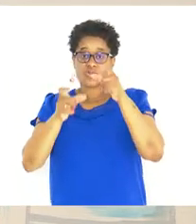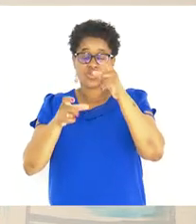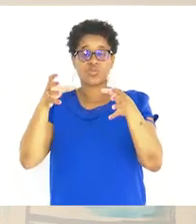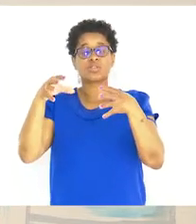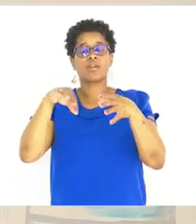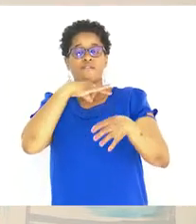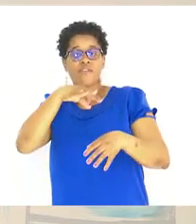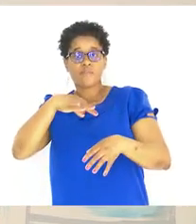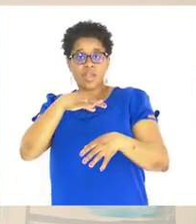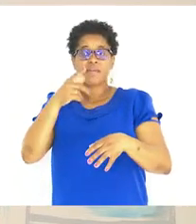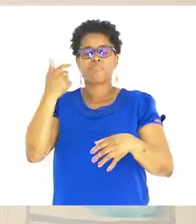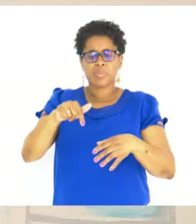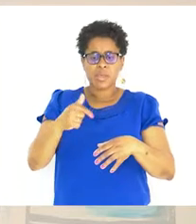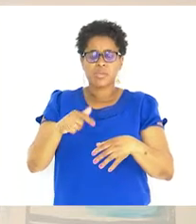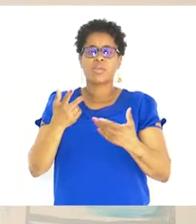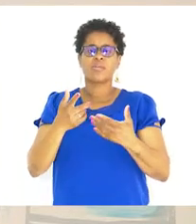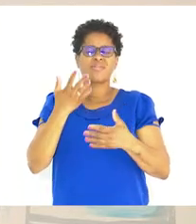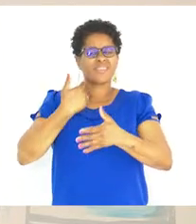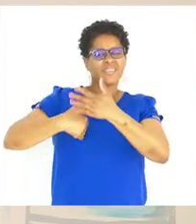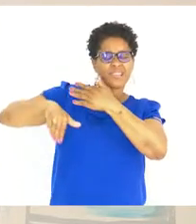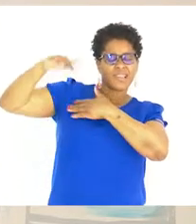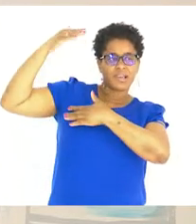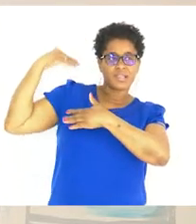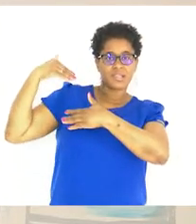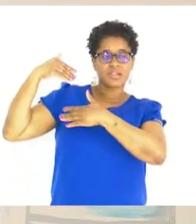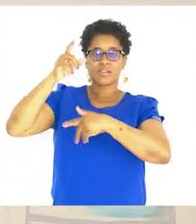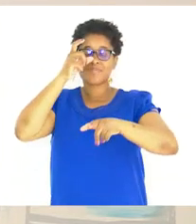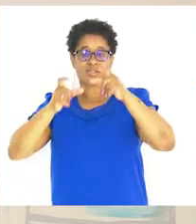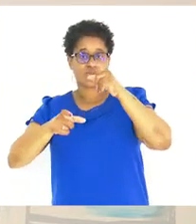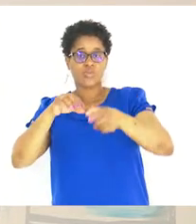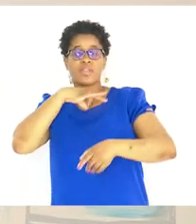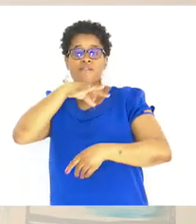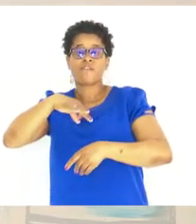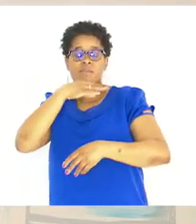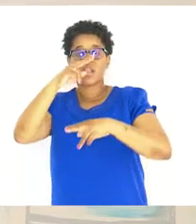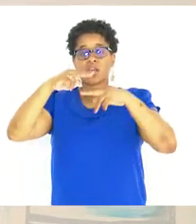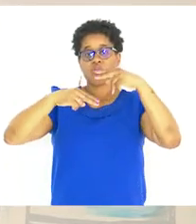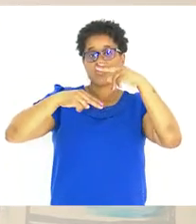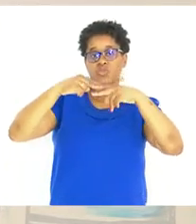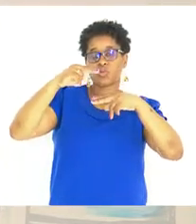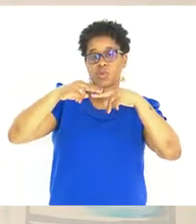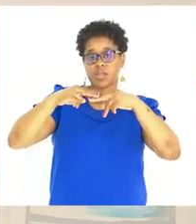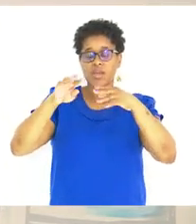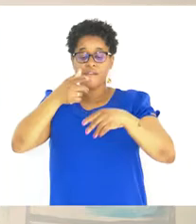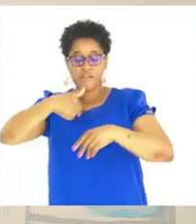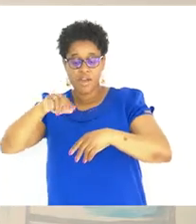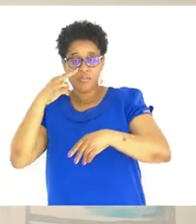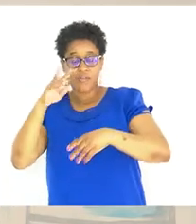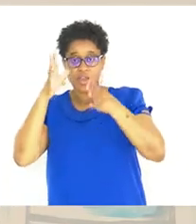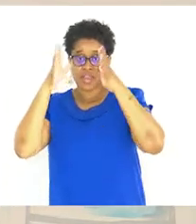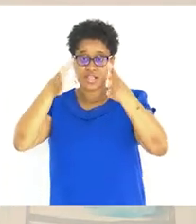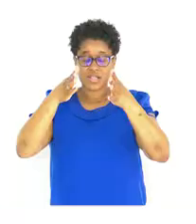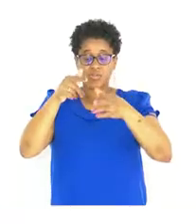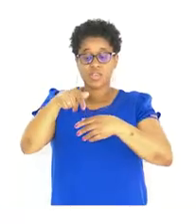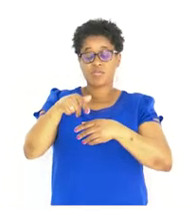Da família Temos o tradicional Membros da família Que é constituído Vamos lá ver Atenção